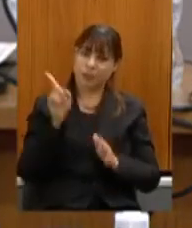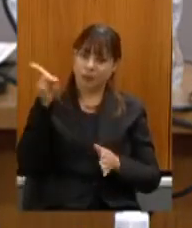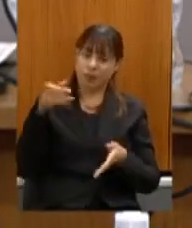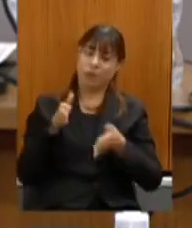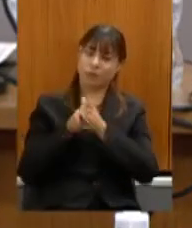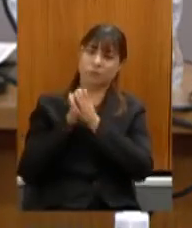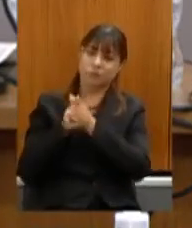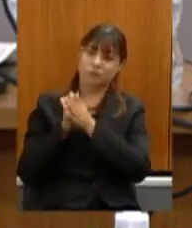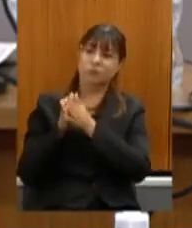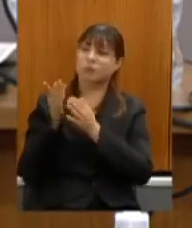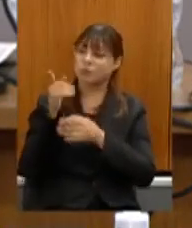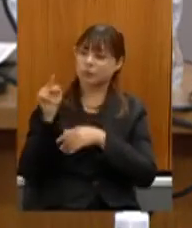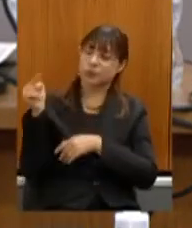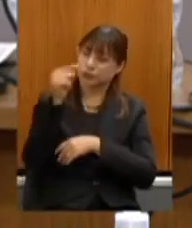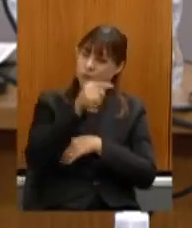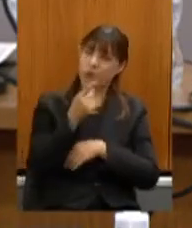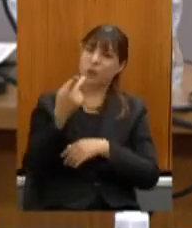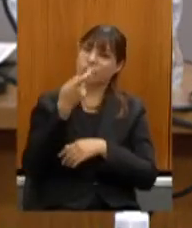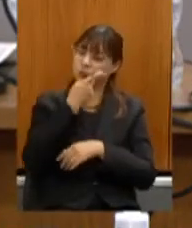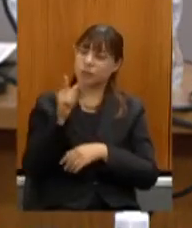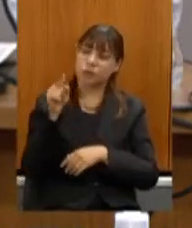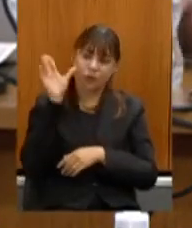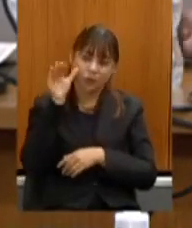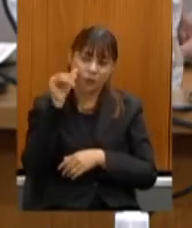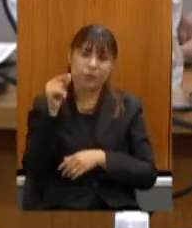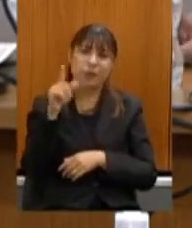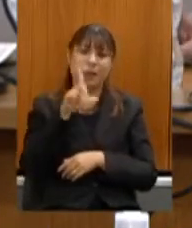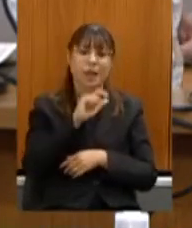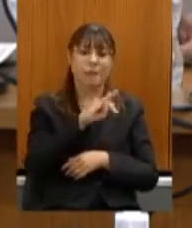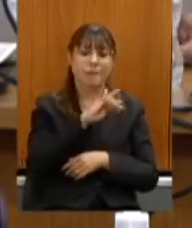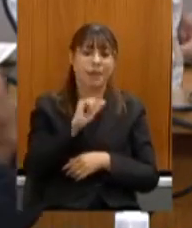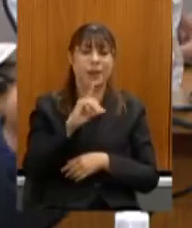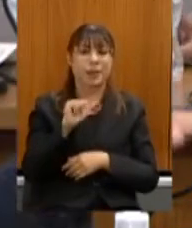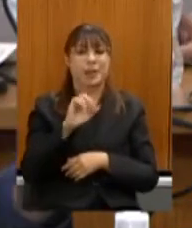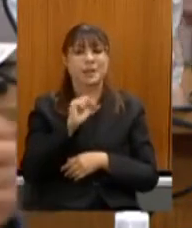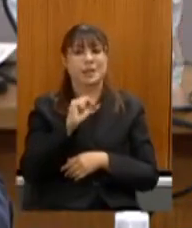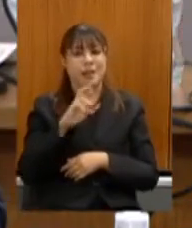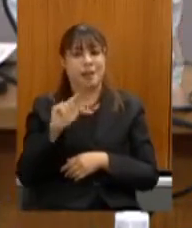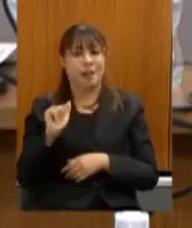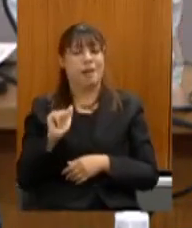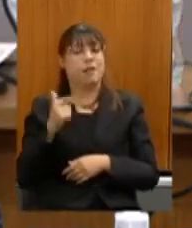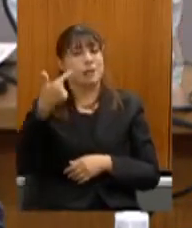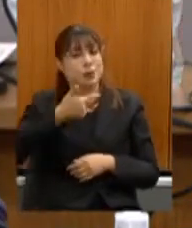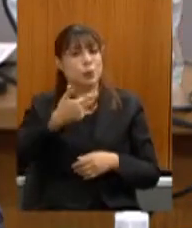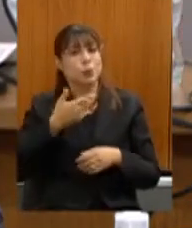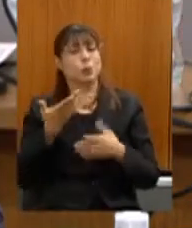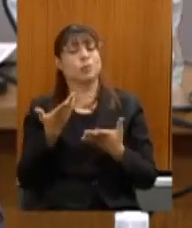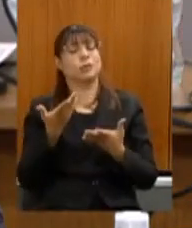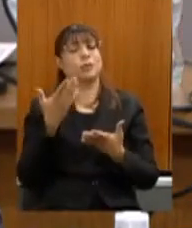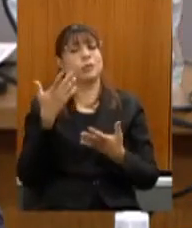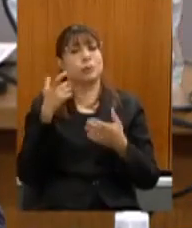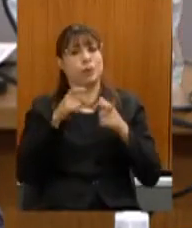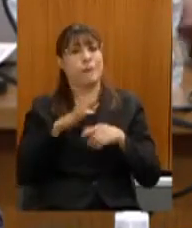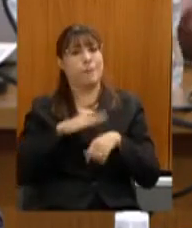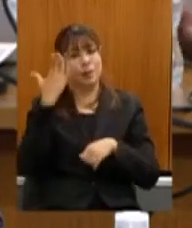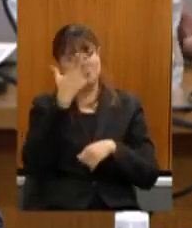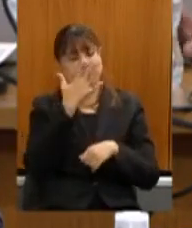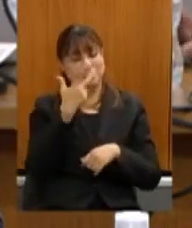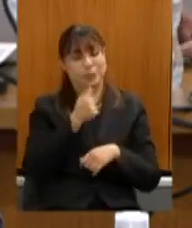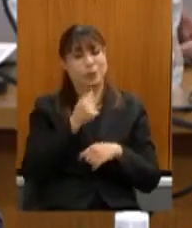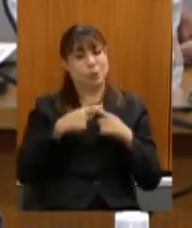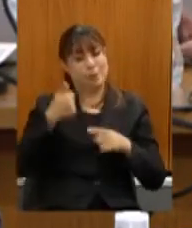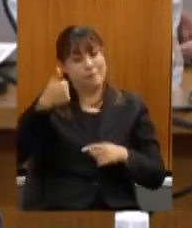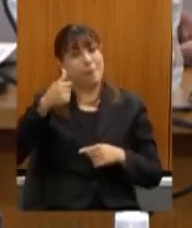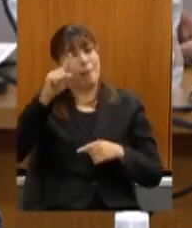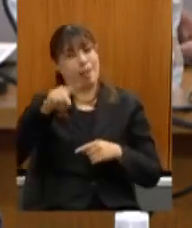para conhecer e aí você vai ver que a Lapinha da Serra pode ser a segunda região porque a mais bonita é o Jequitinhonha por uma